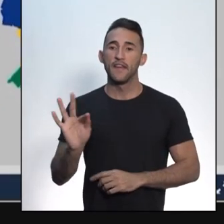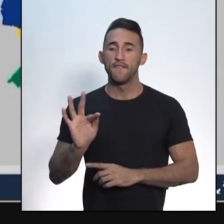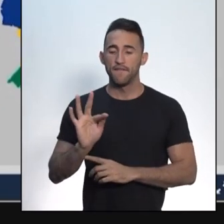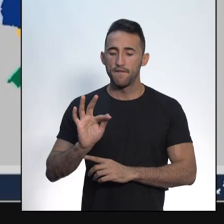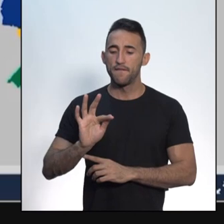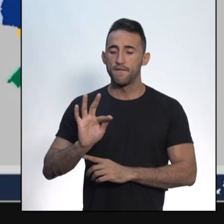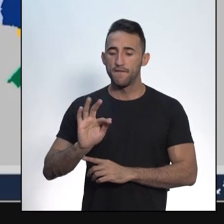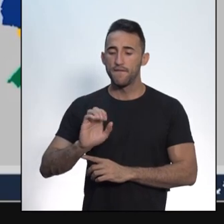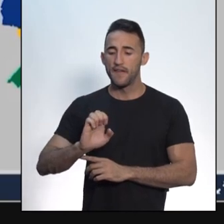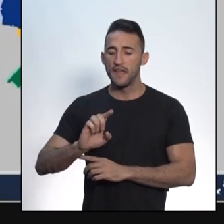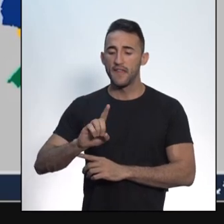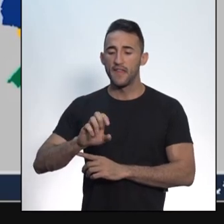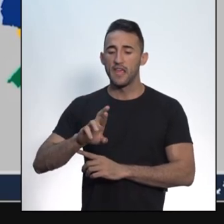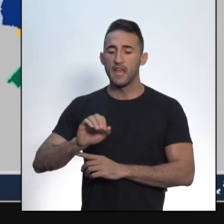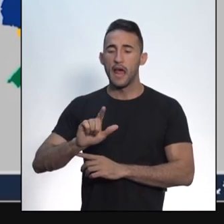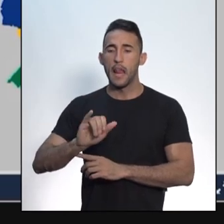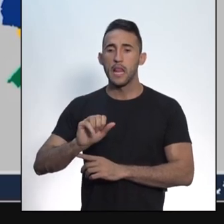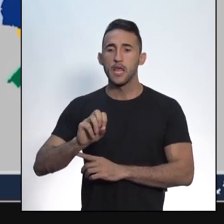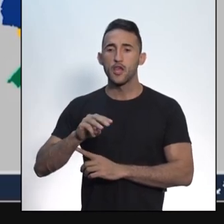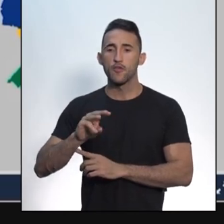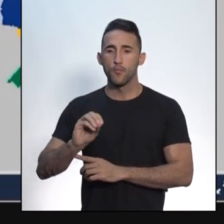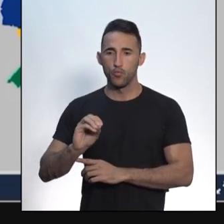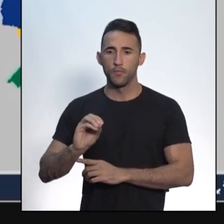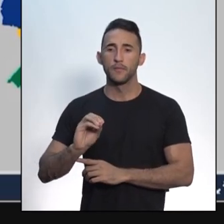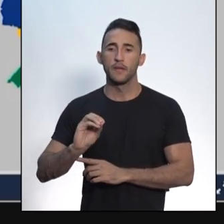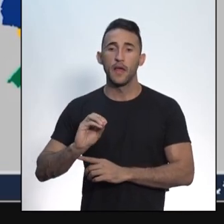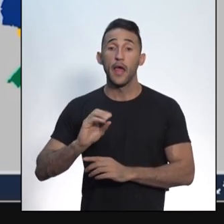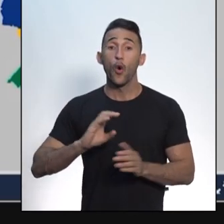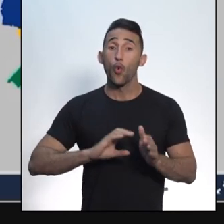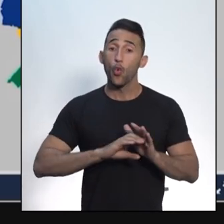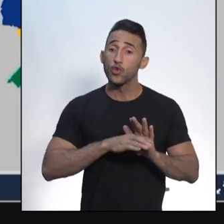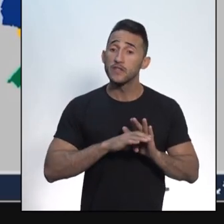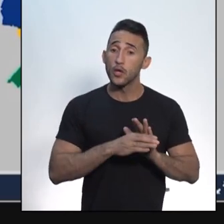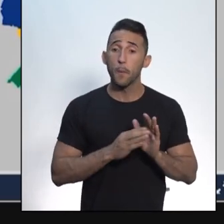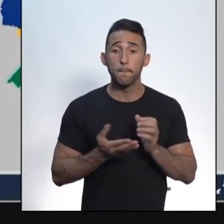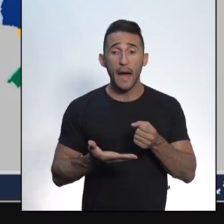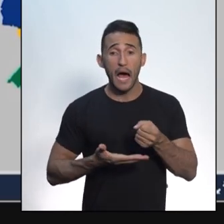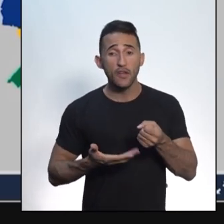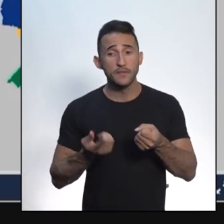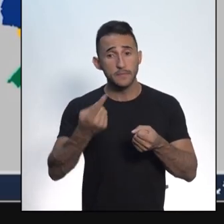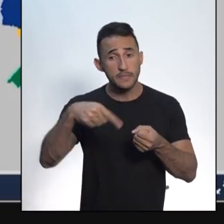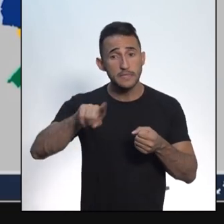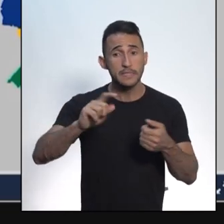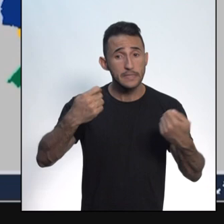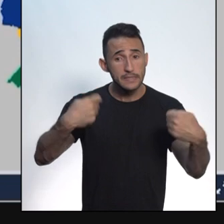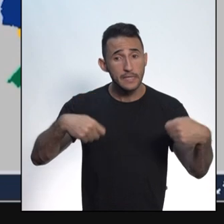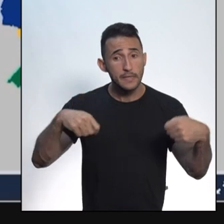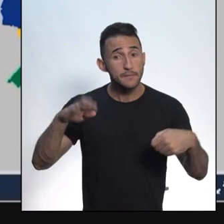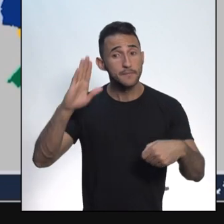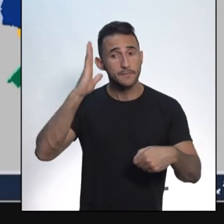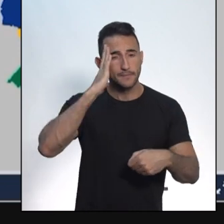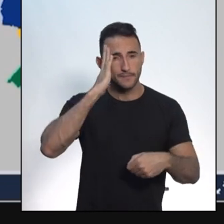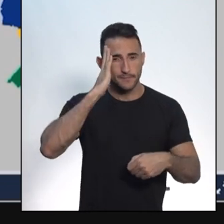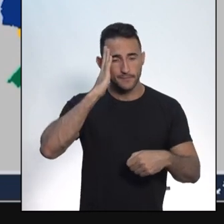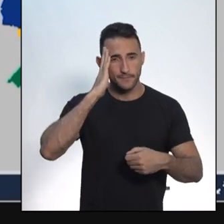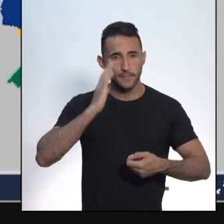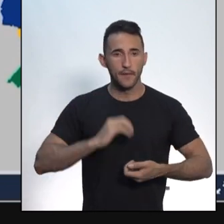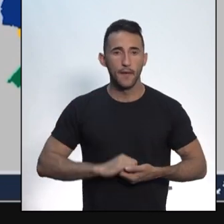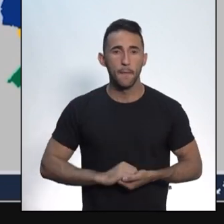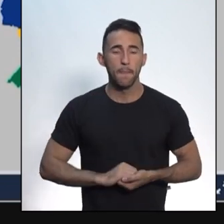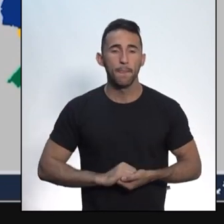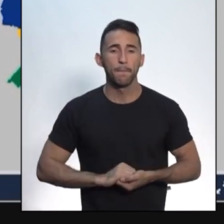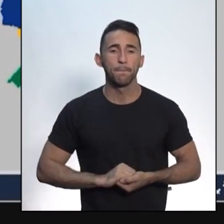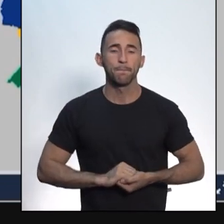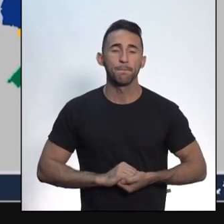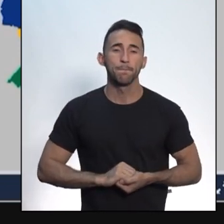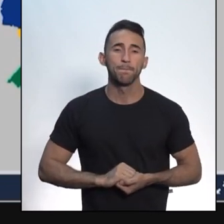Existem algumas noções fundamentais que vocês devem dominar em relação ao federalismo. Então,